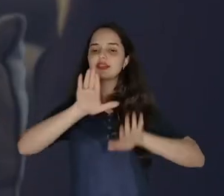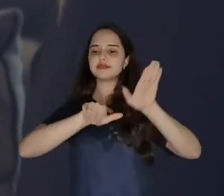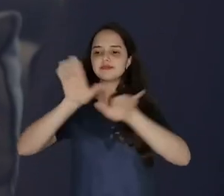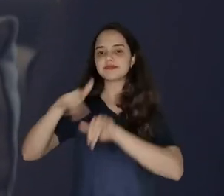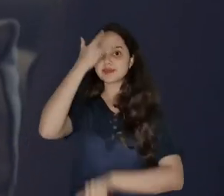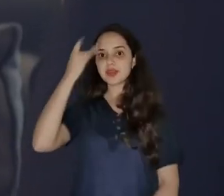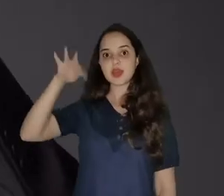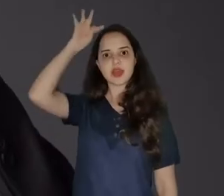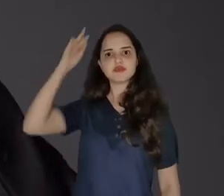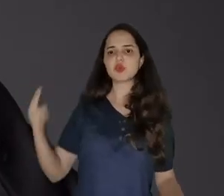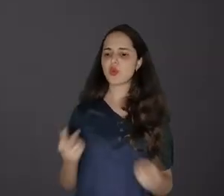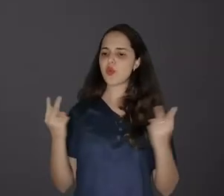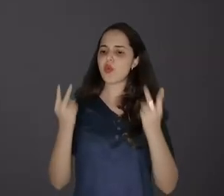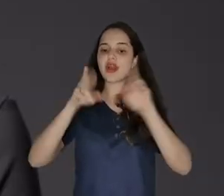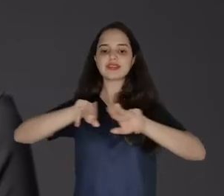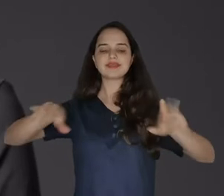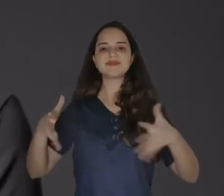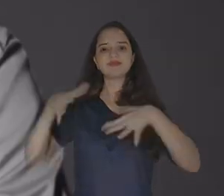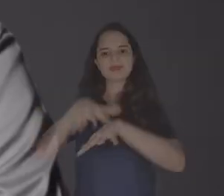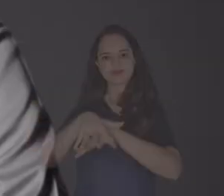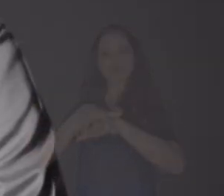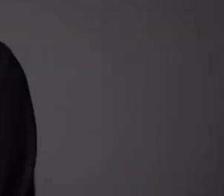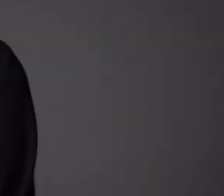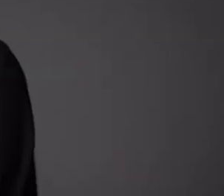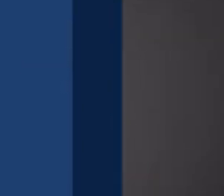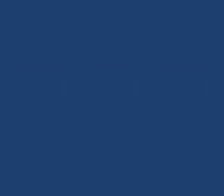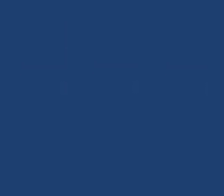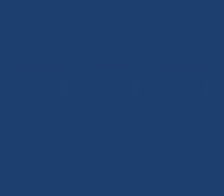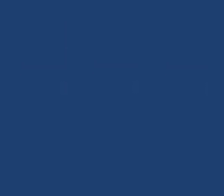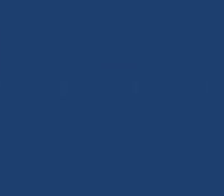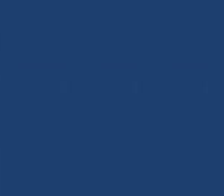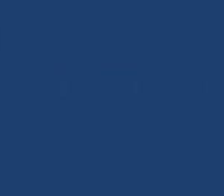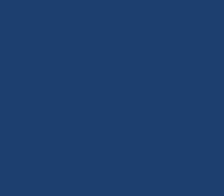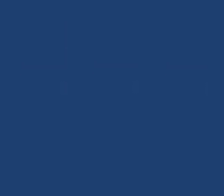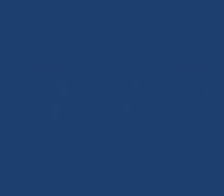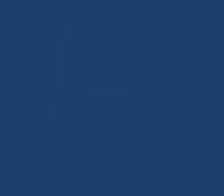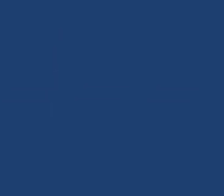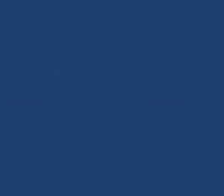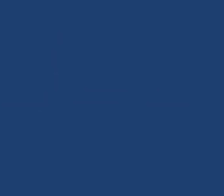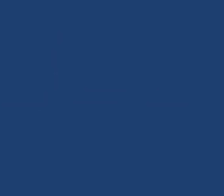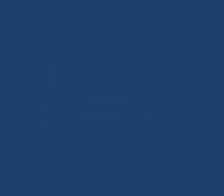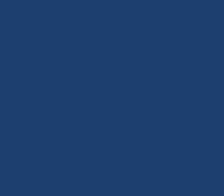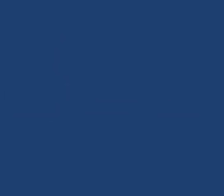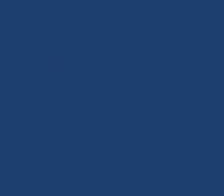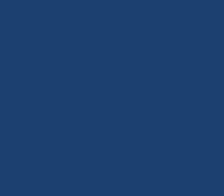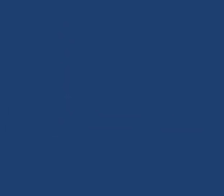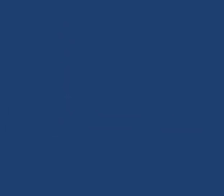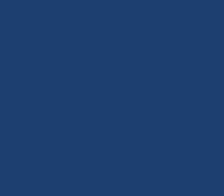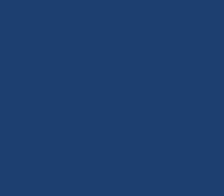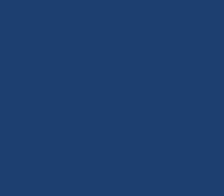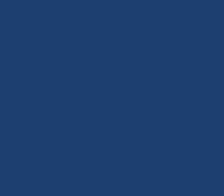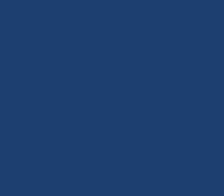para atrair talentos valorizando a diversidade e a inclusão. Entre 2020 e 2021, aumentamos